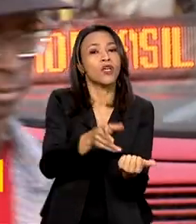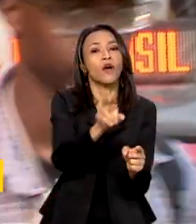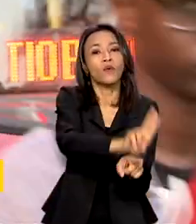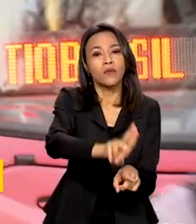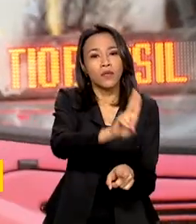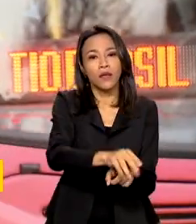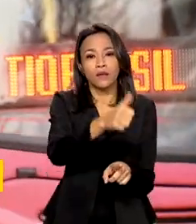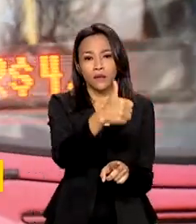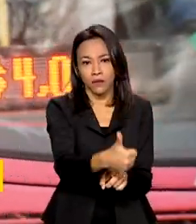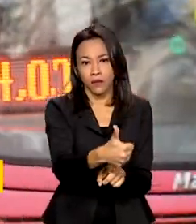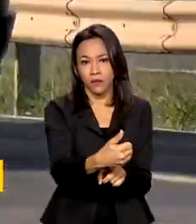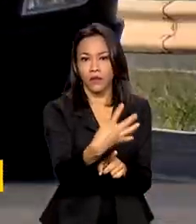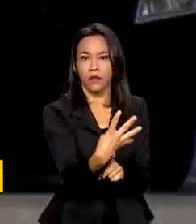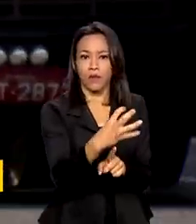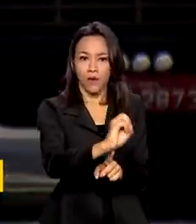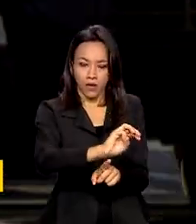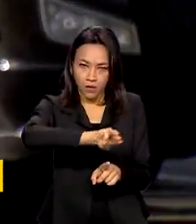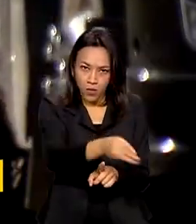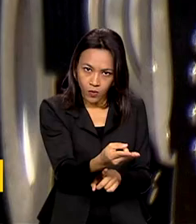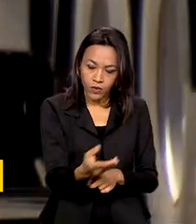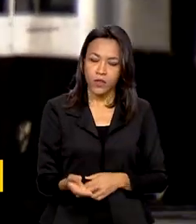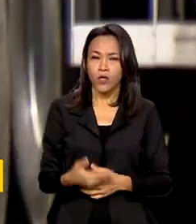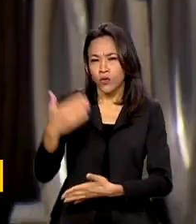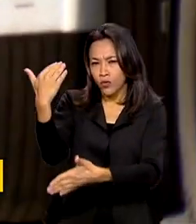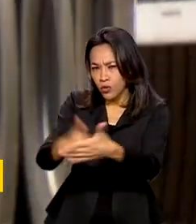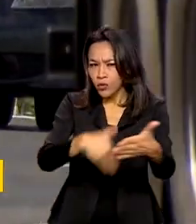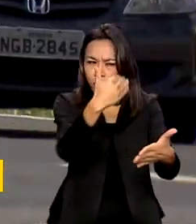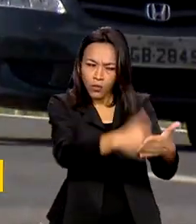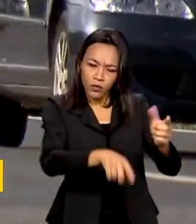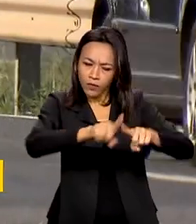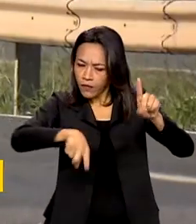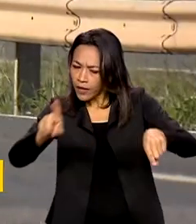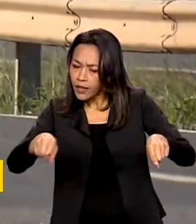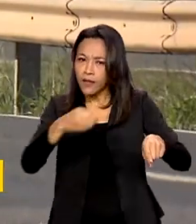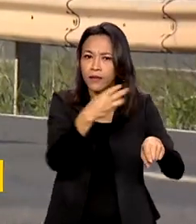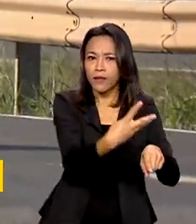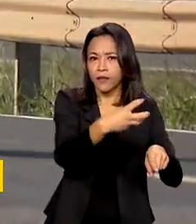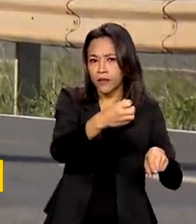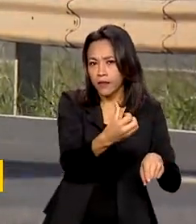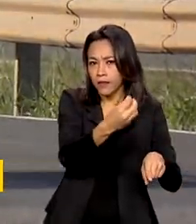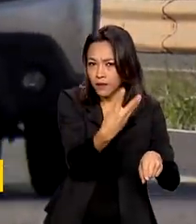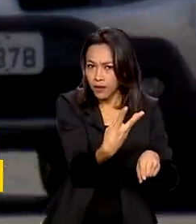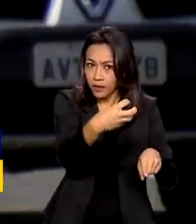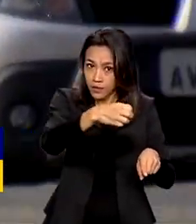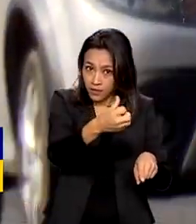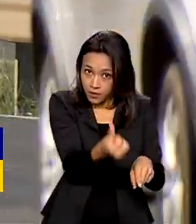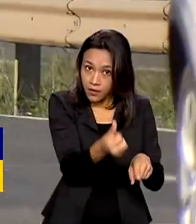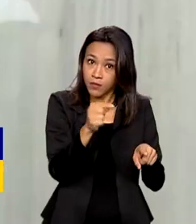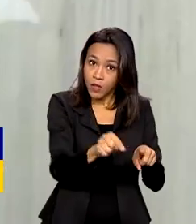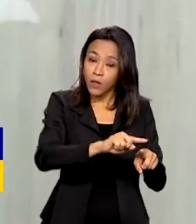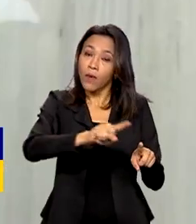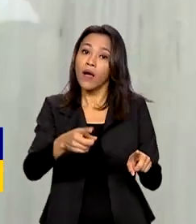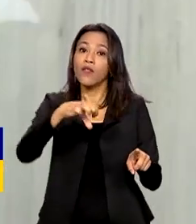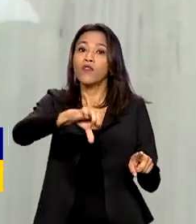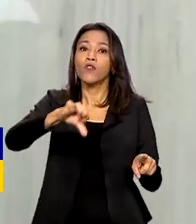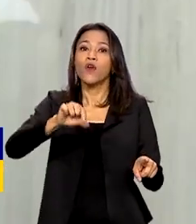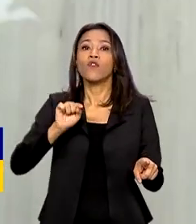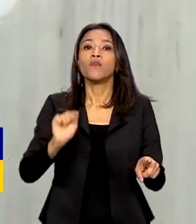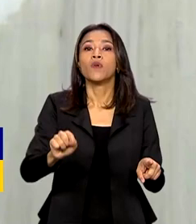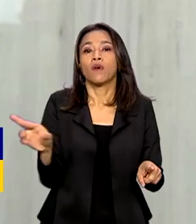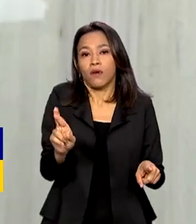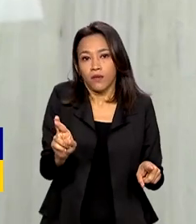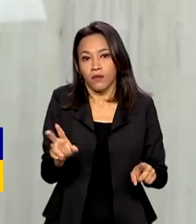140 milhões. Os descontos variam entre 36 mil e 99 mil reais. Eu posso